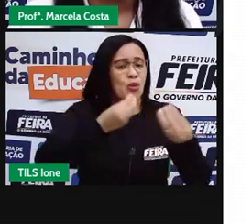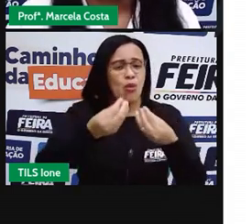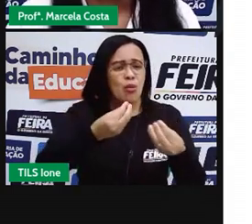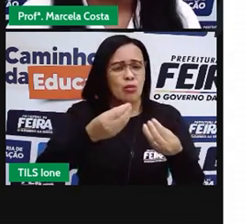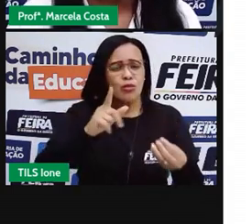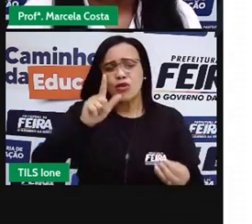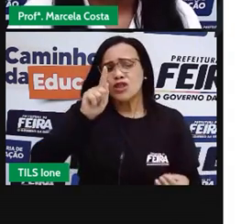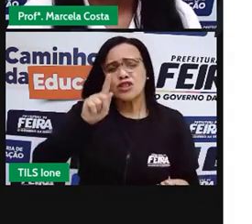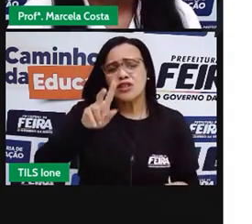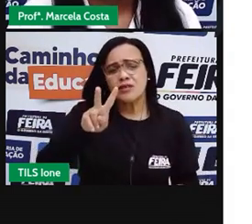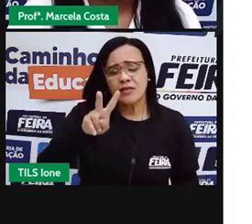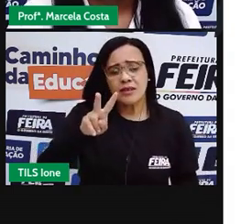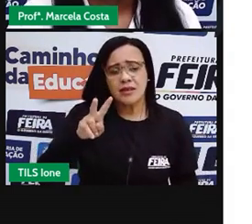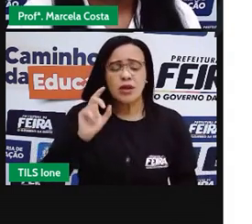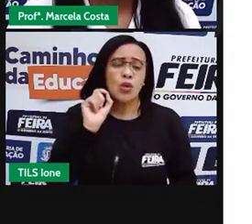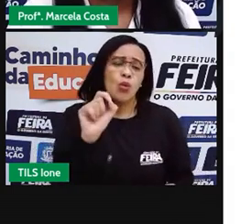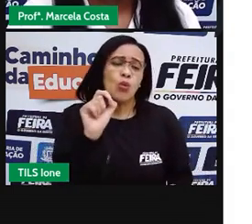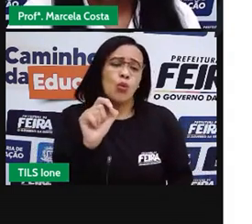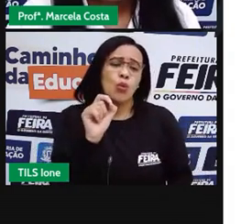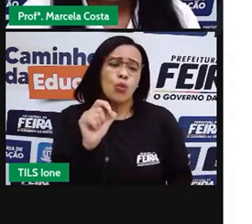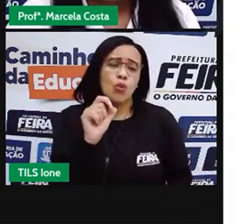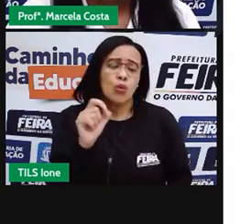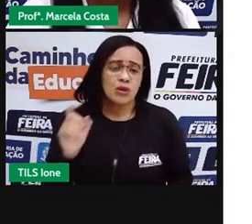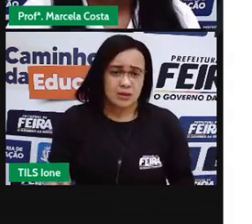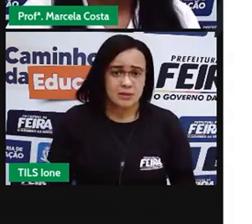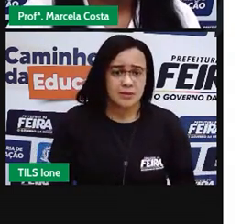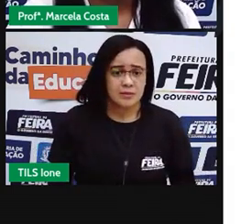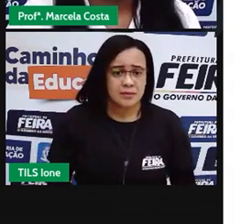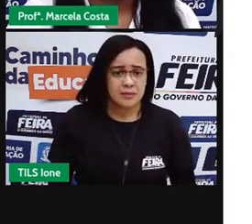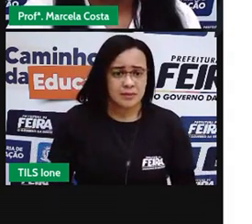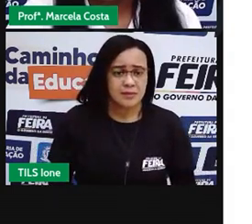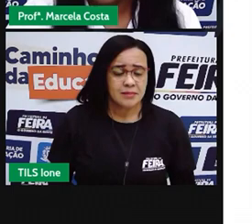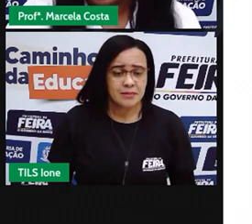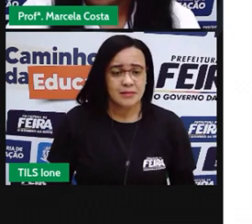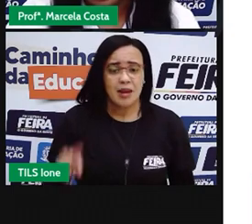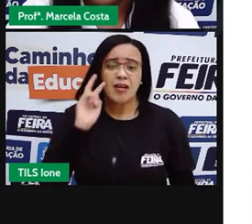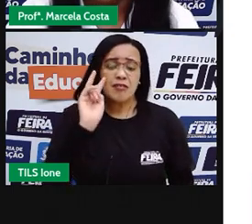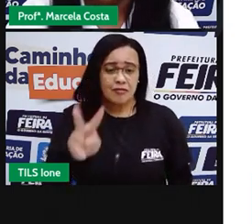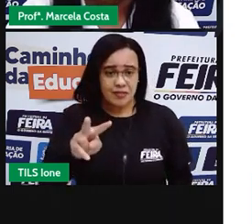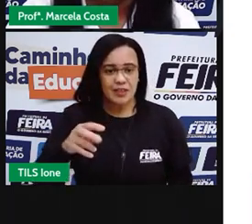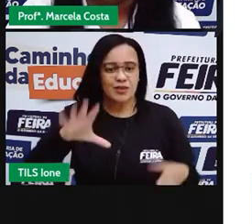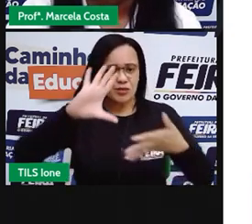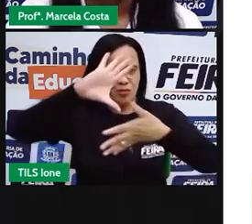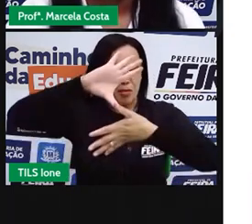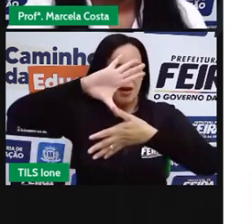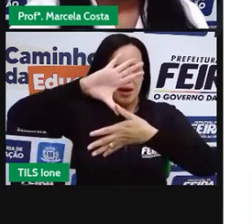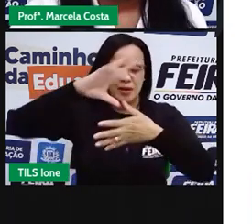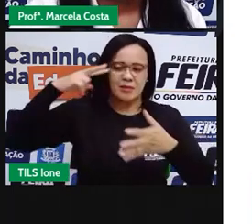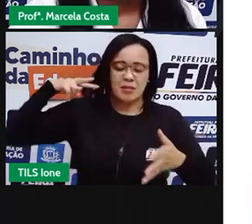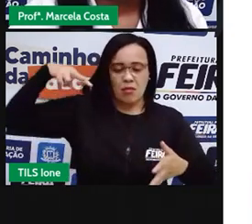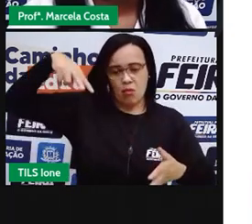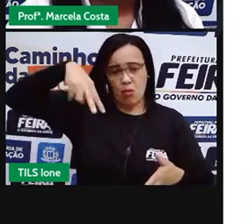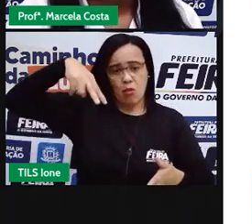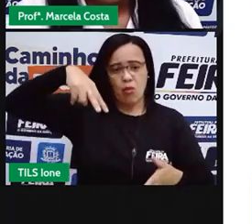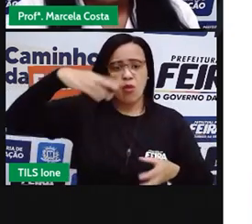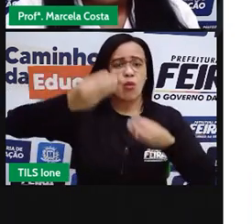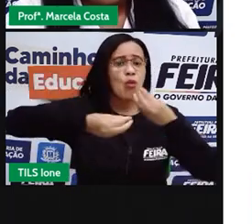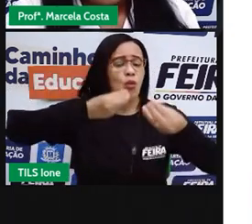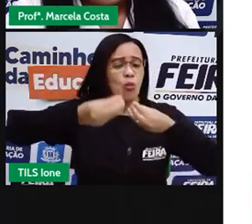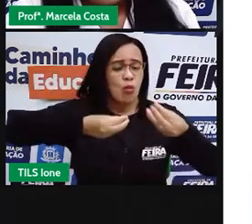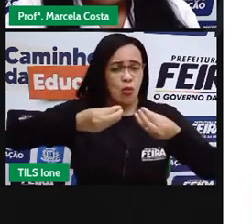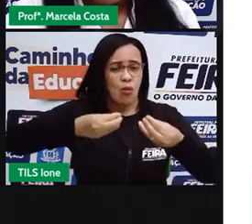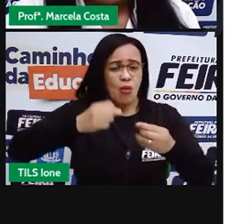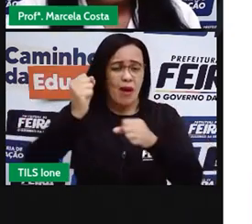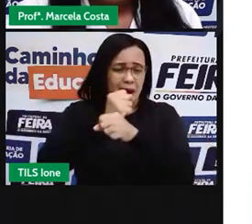Getúlio Vargas, ela fica muito em sua cidade como a gente já viu na outra imagem. E ela é uma das mais